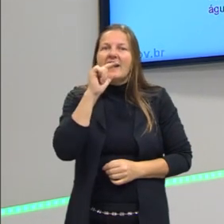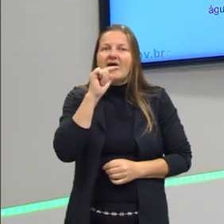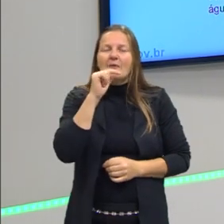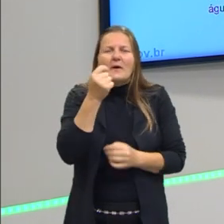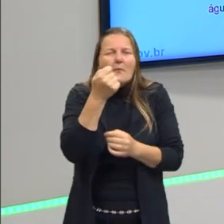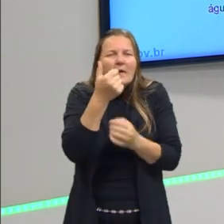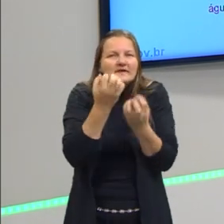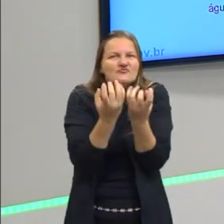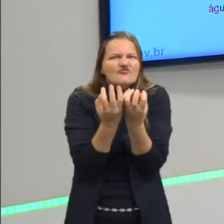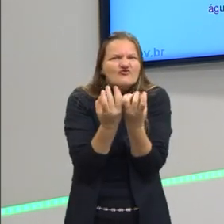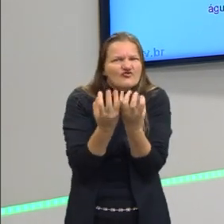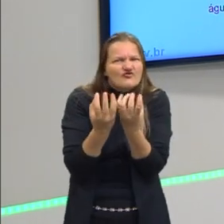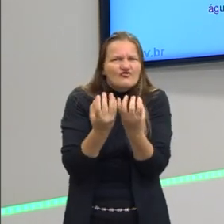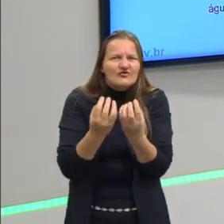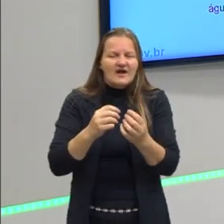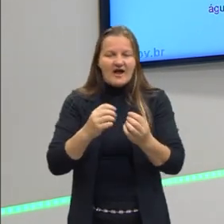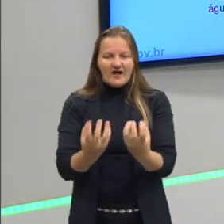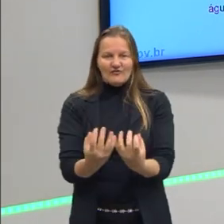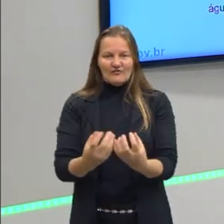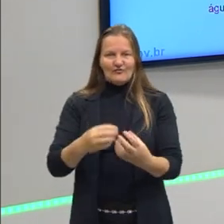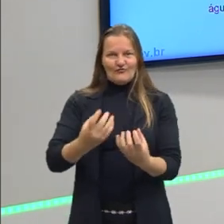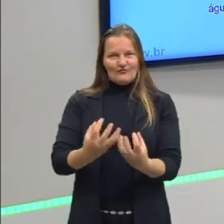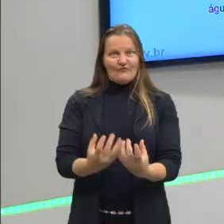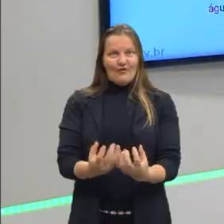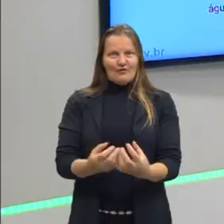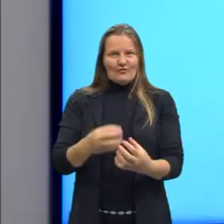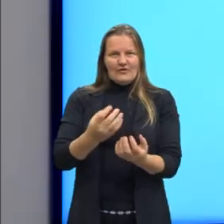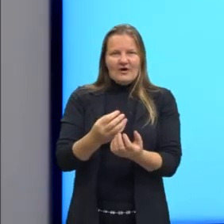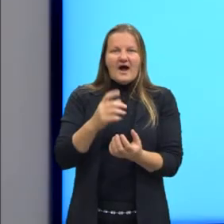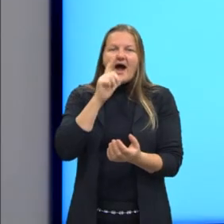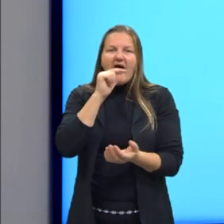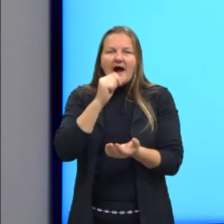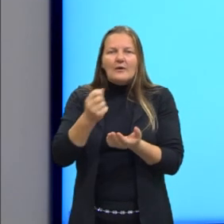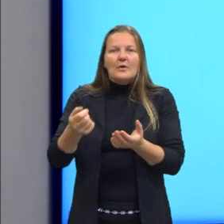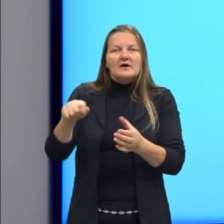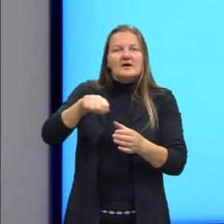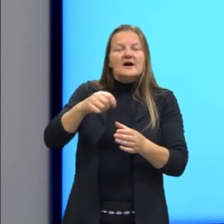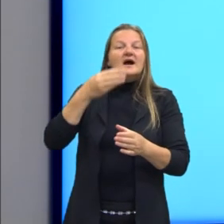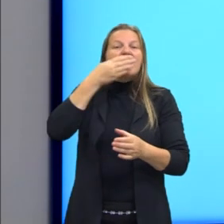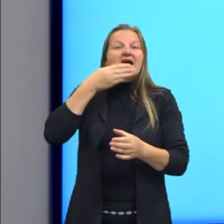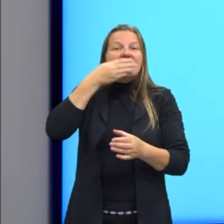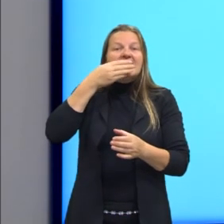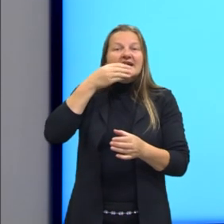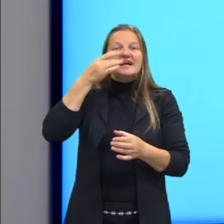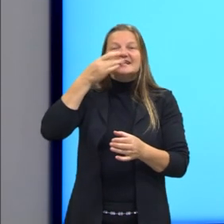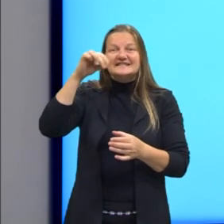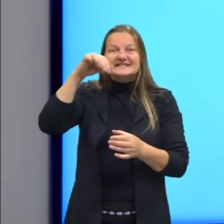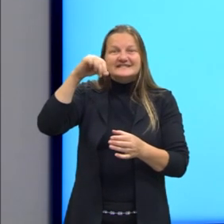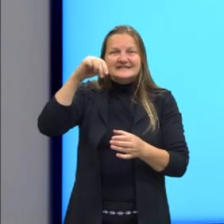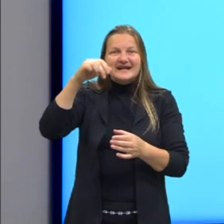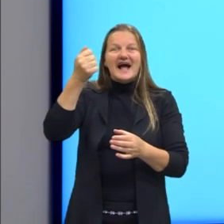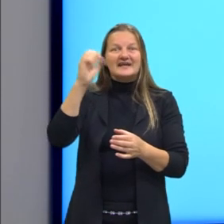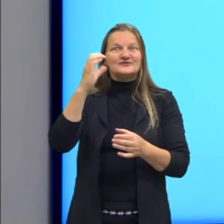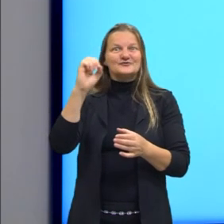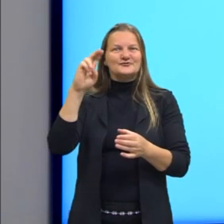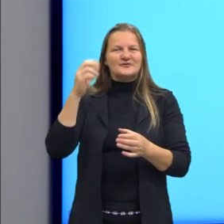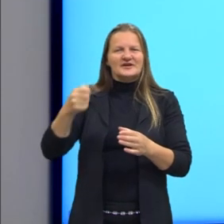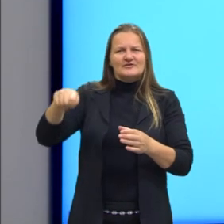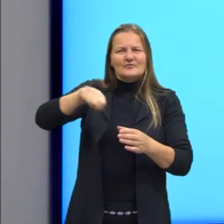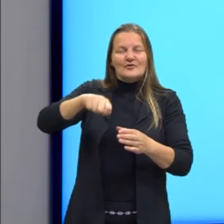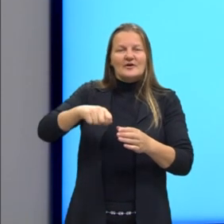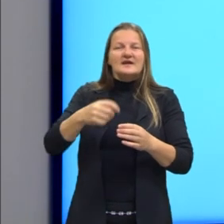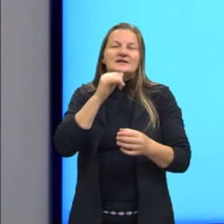ferver, por exemplo, estou esquentando uma água, quase fervendo, e eu adiciono açúcar, tá? Quando eu vou fazer uma